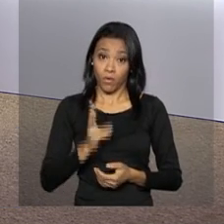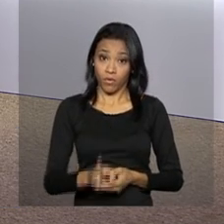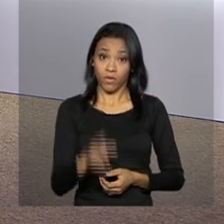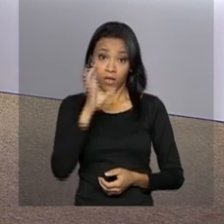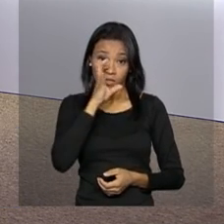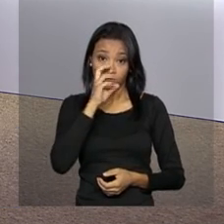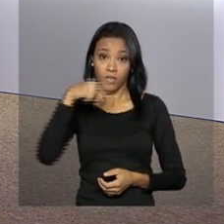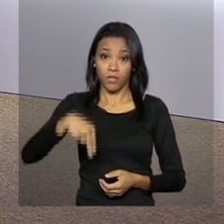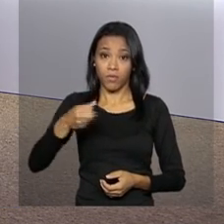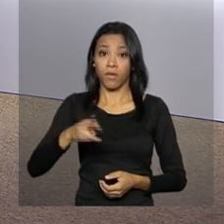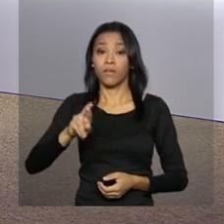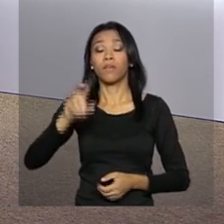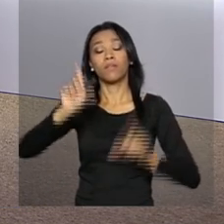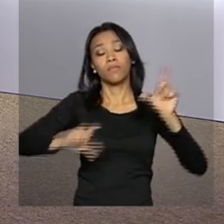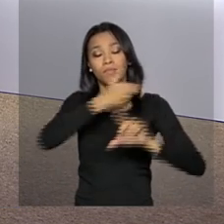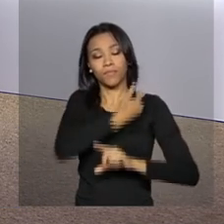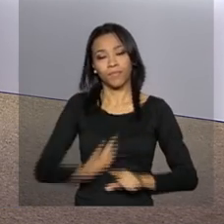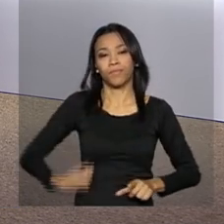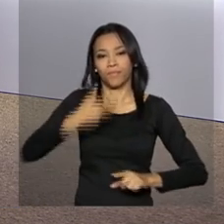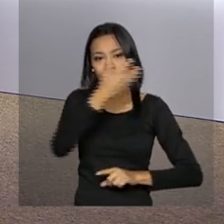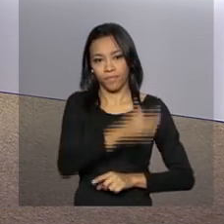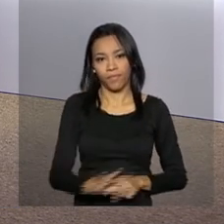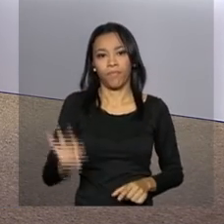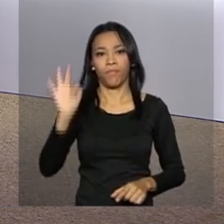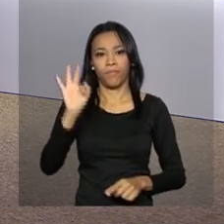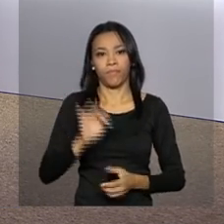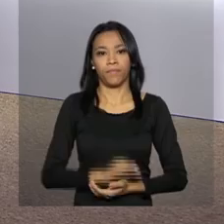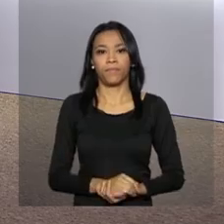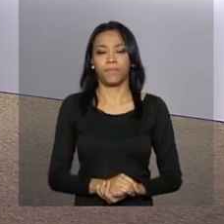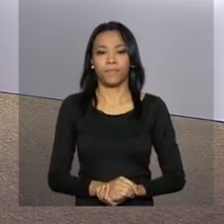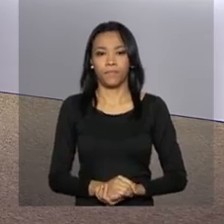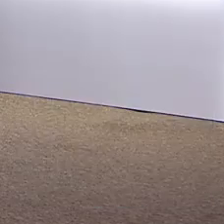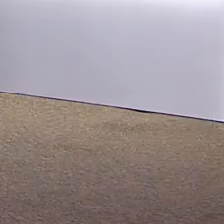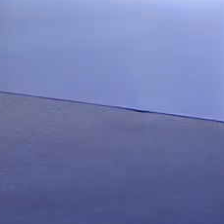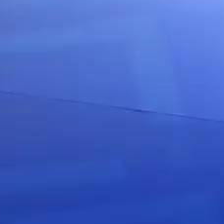Continue com a gente, NBR, a TV do Governo Federal.